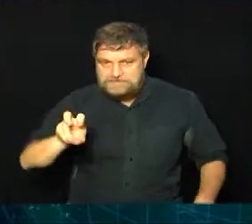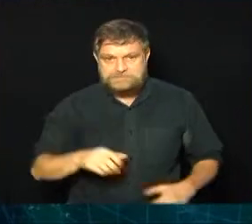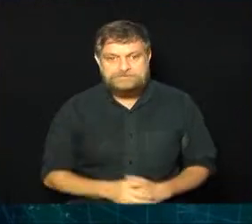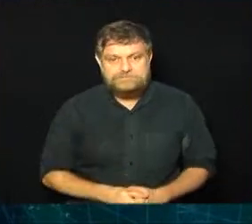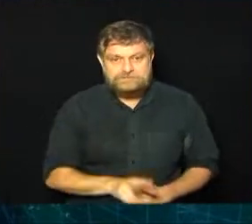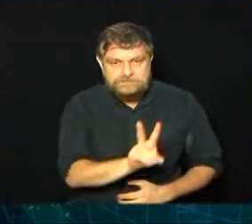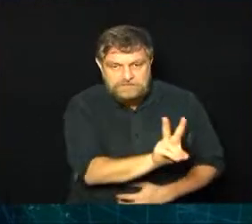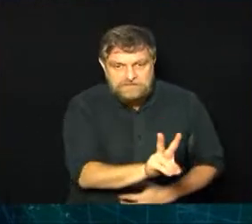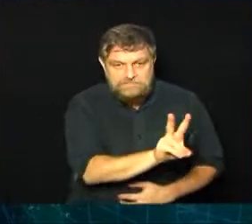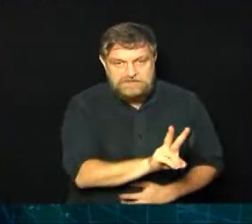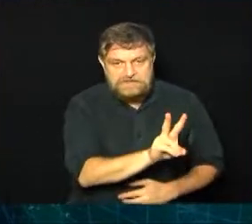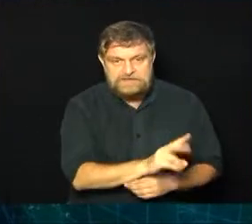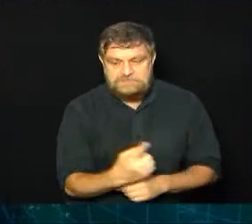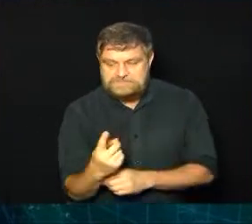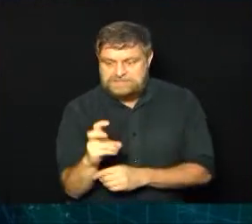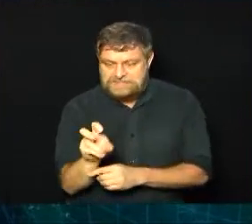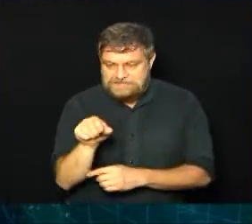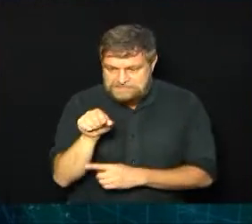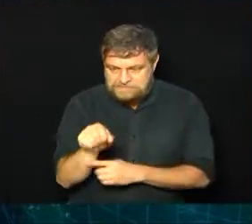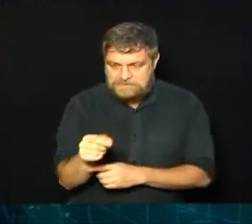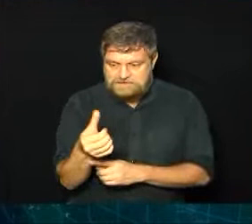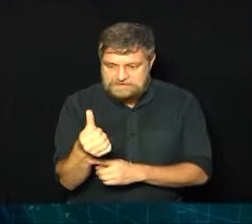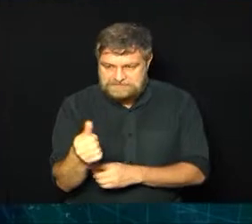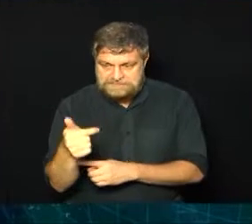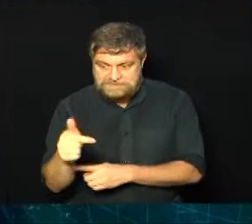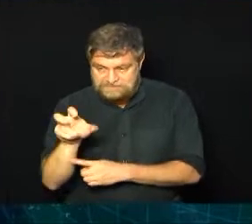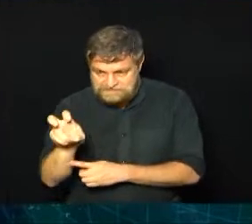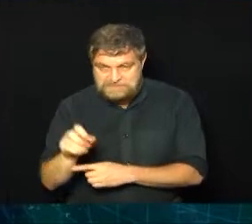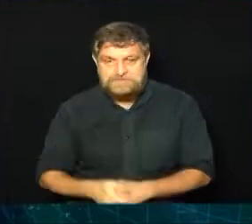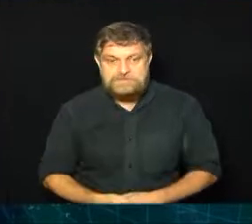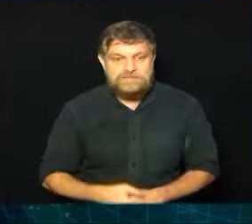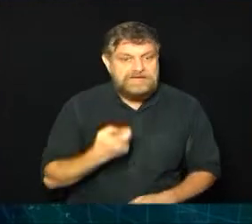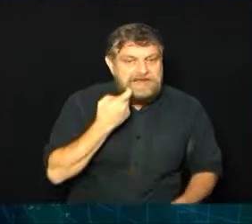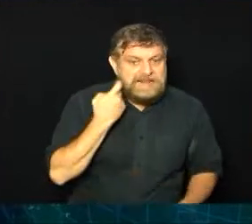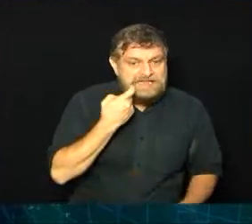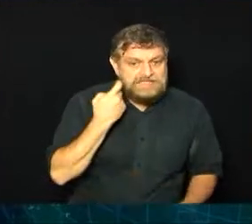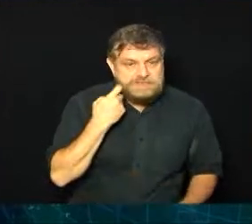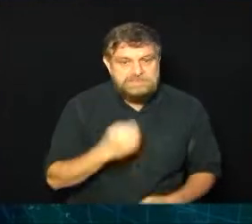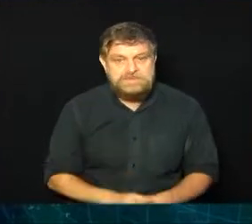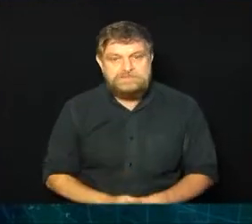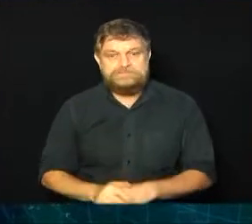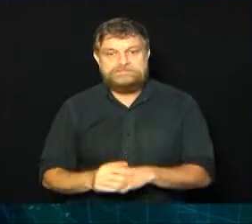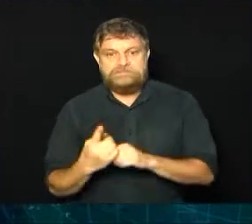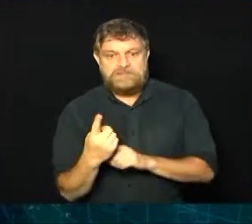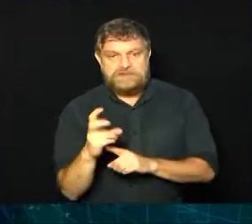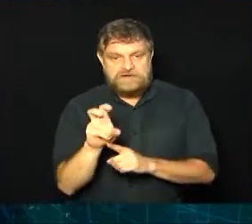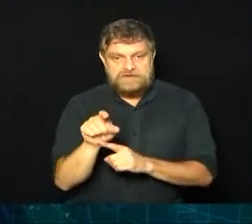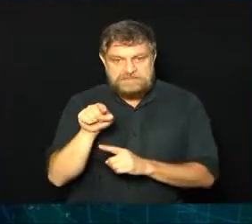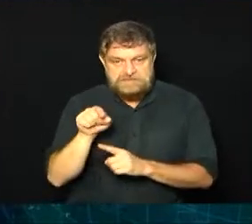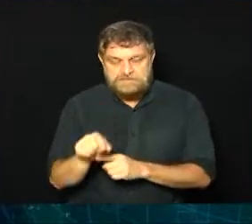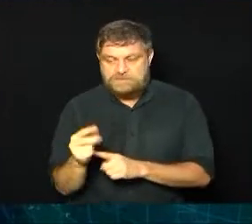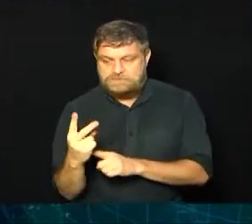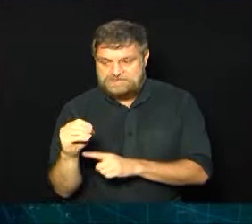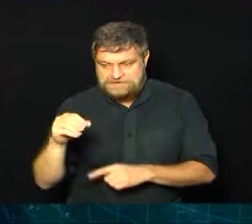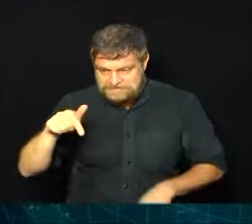Valinhos vem em seguida com 15.625, Itatiba 15.207, Vinhedo